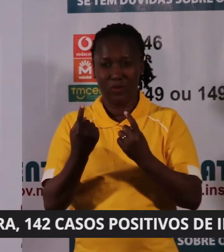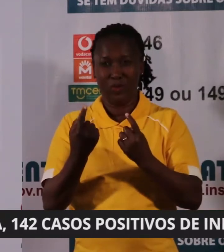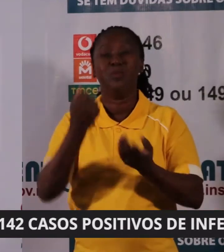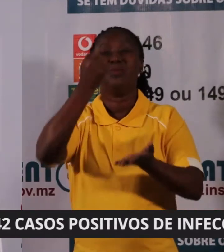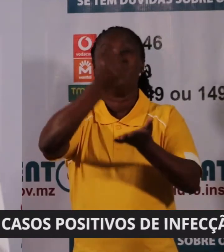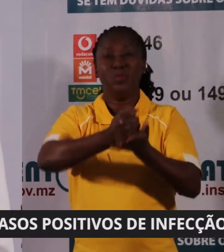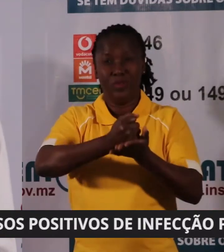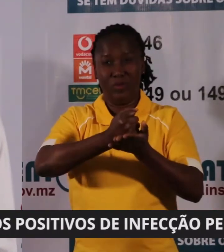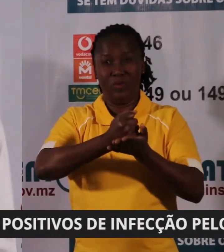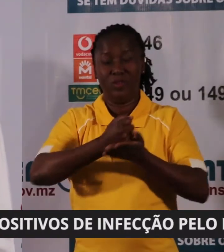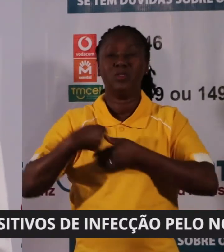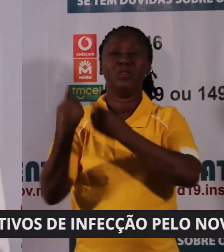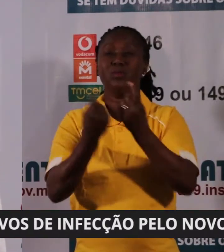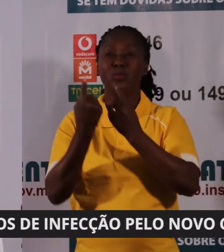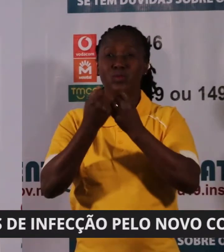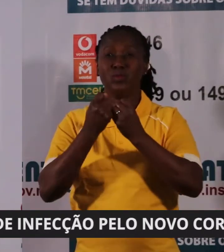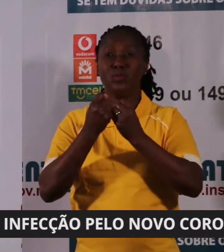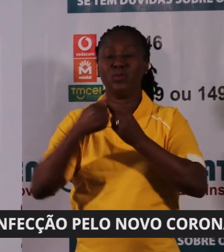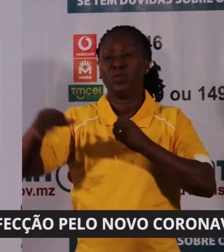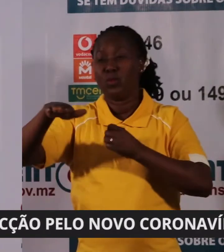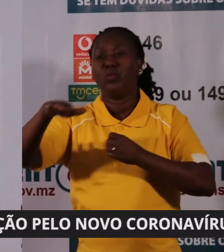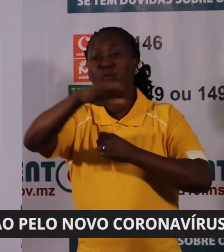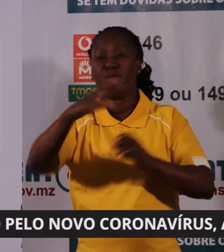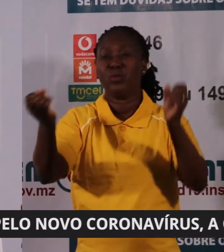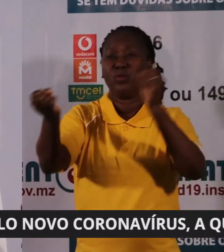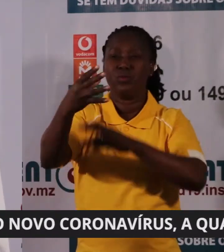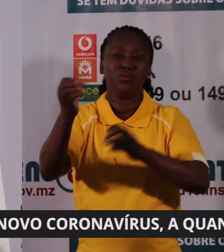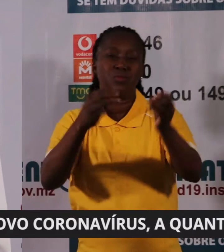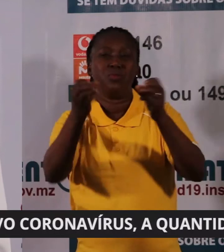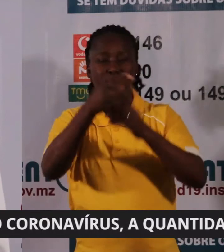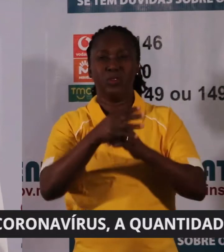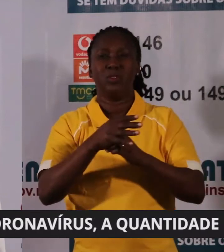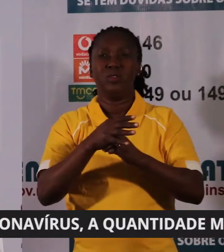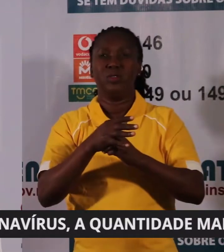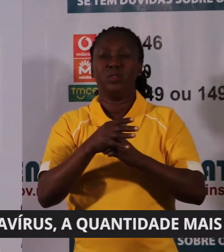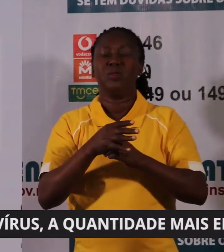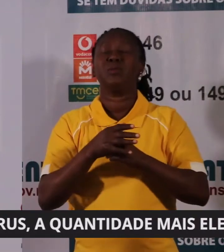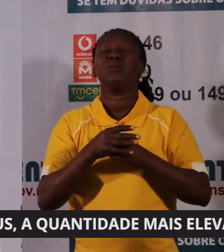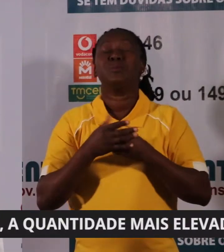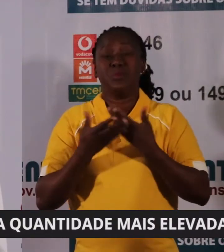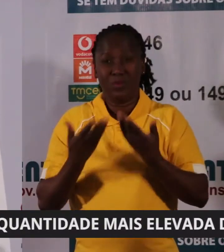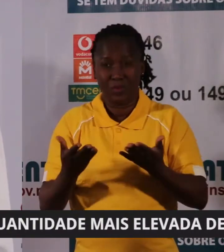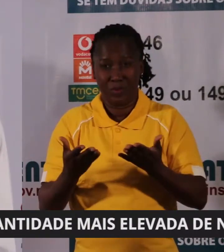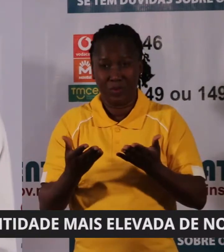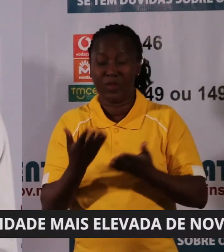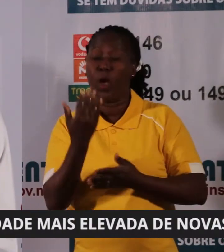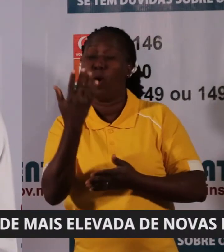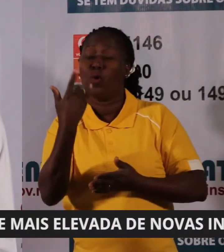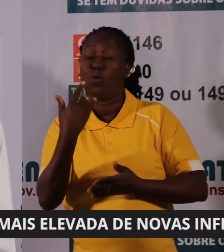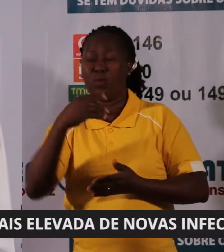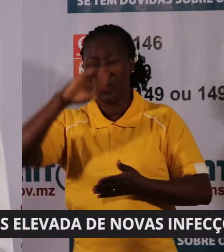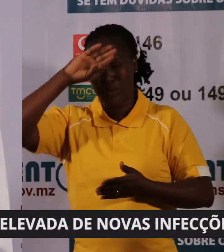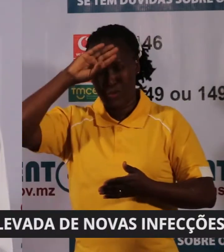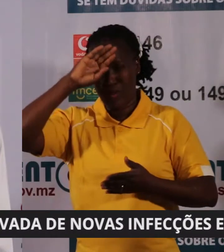transmissão comunitária os seguintes. Incremento rápido do número de casos